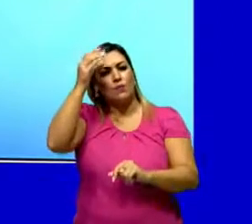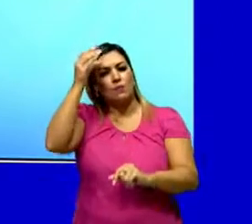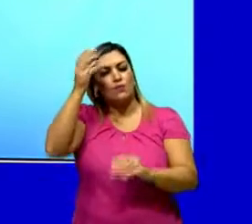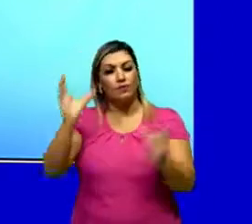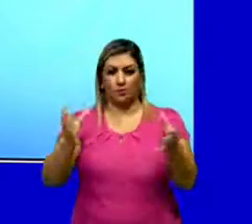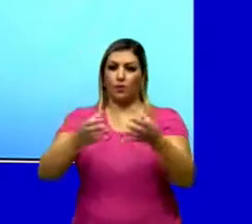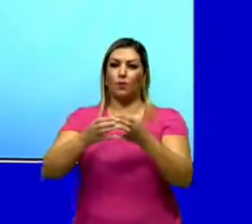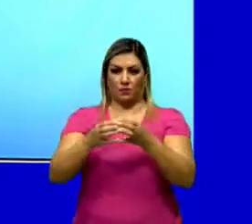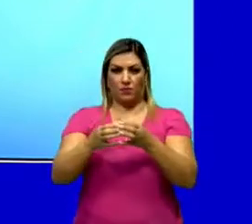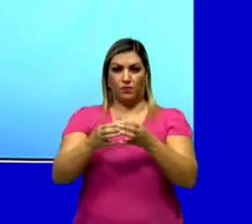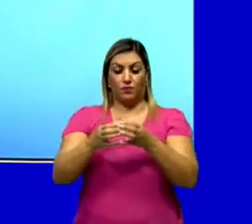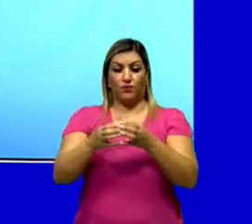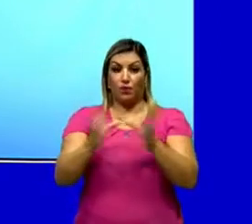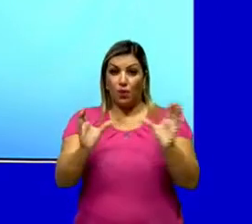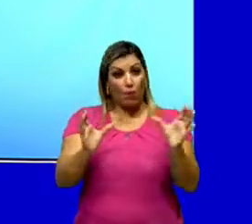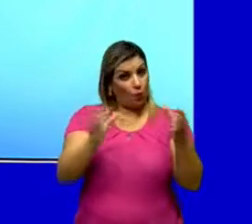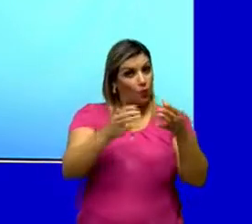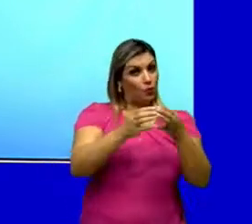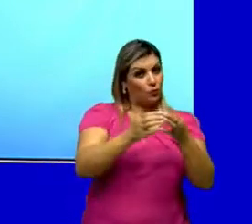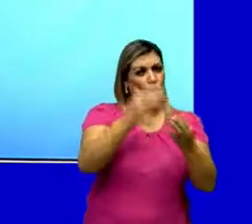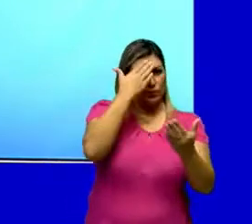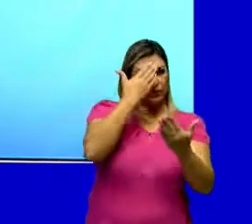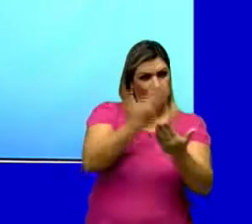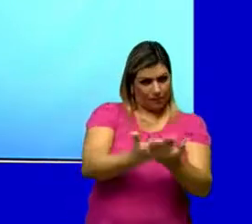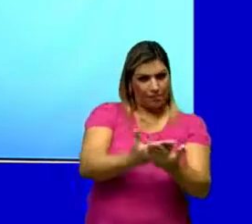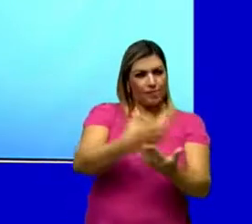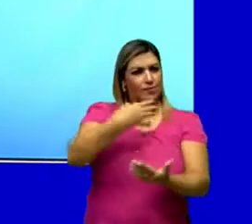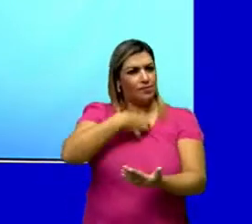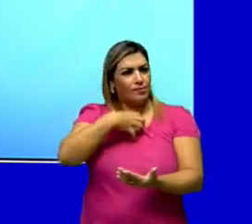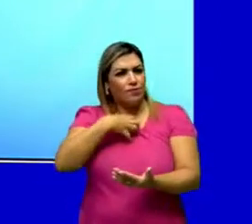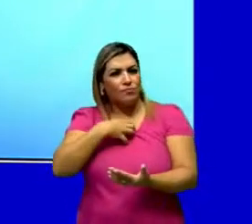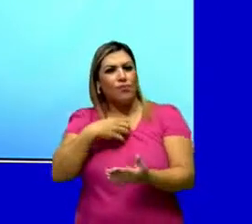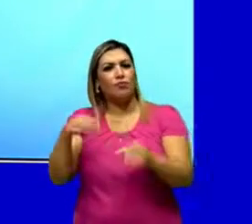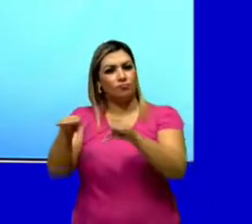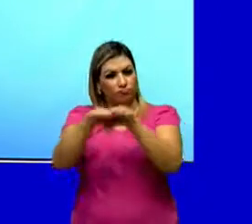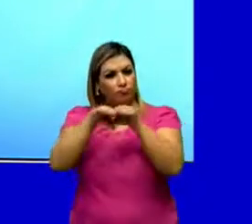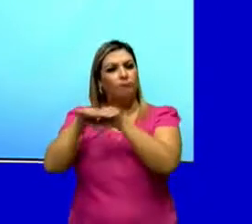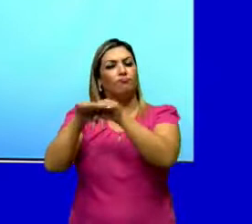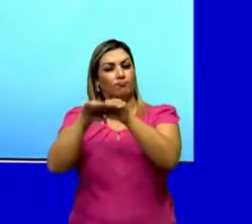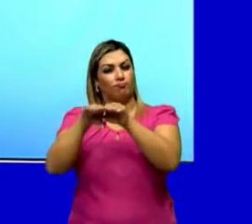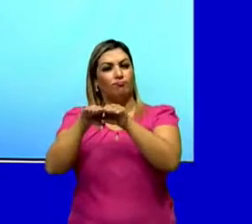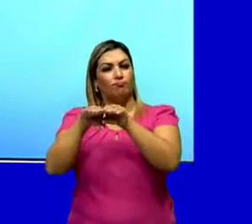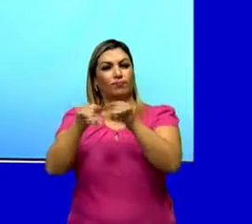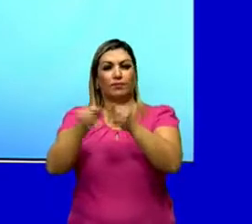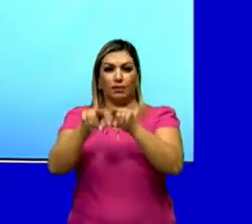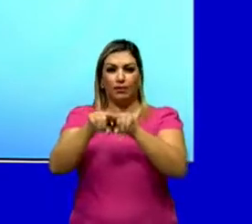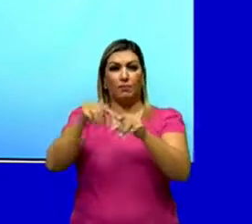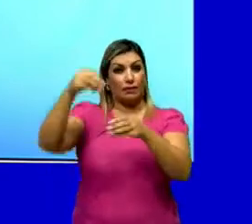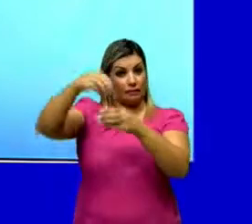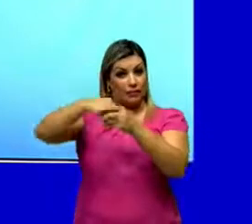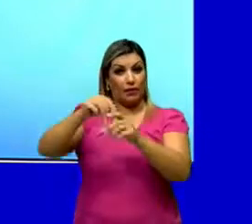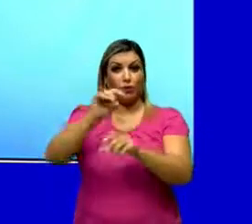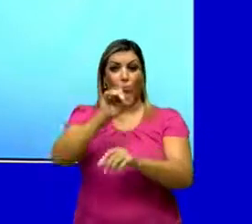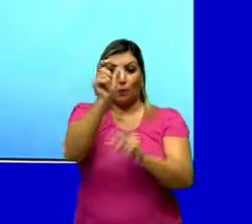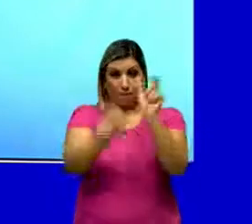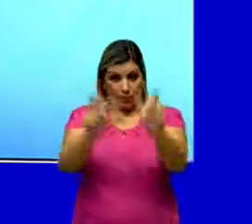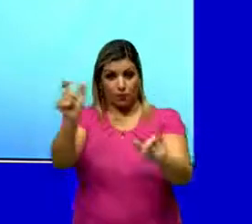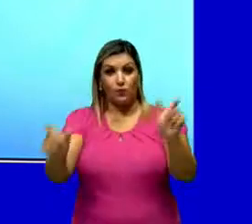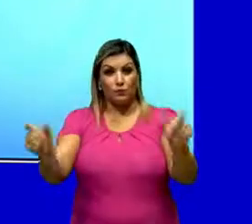coletiva. O conjunto das crenças e dos sentimentos comuns, a média dos membros de uma sociedade,